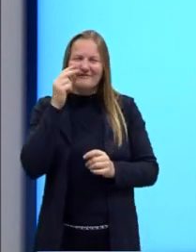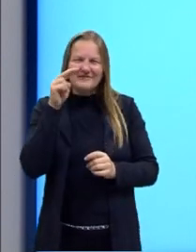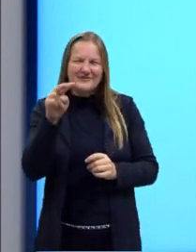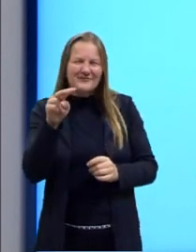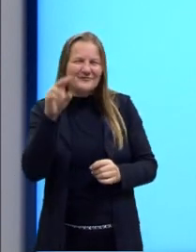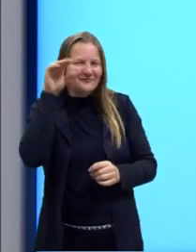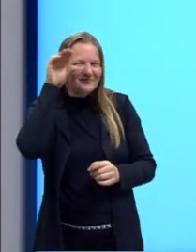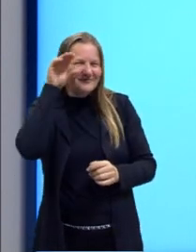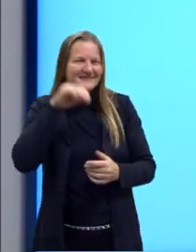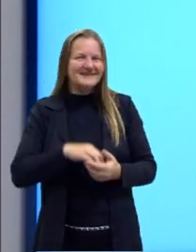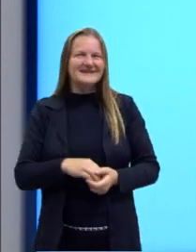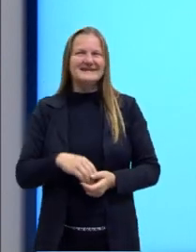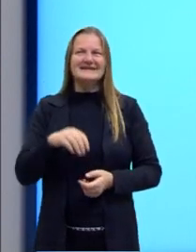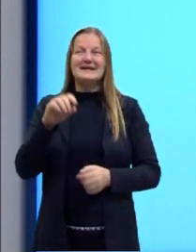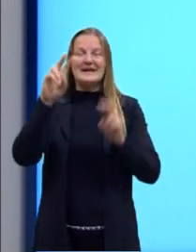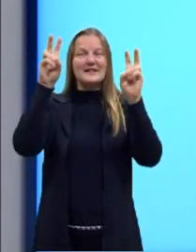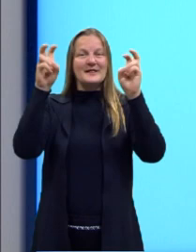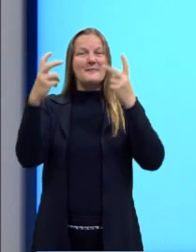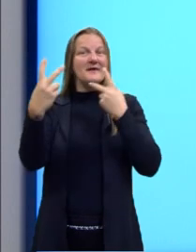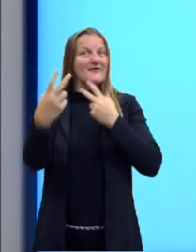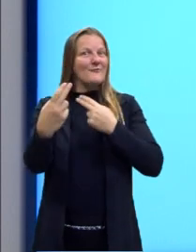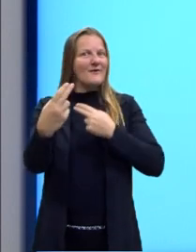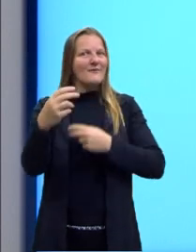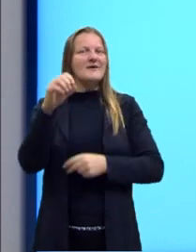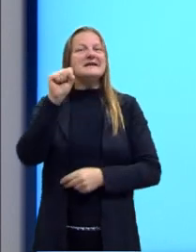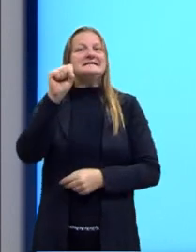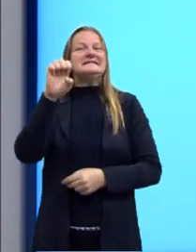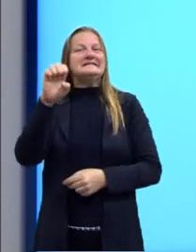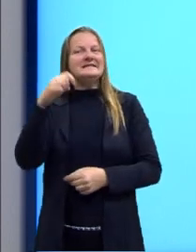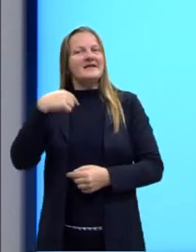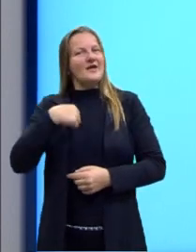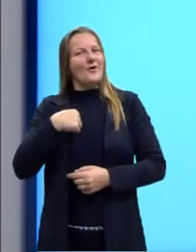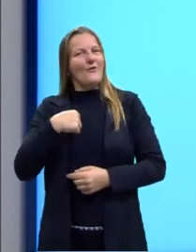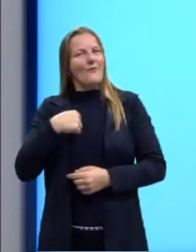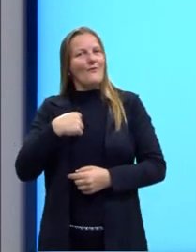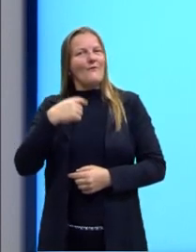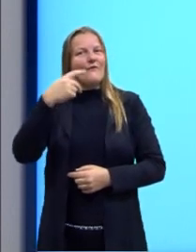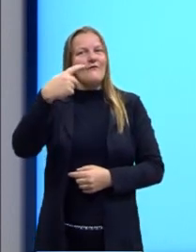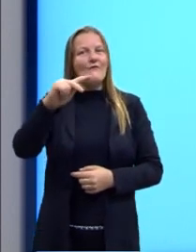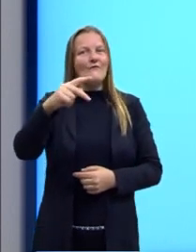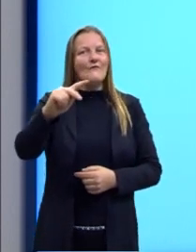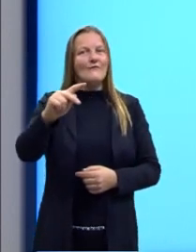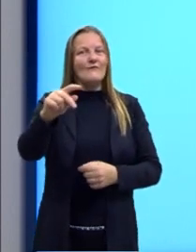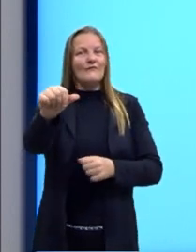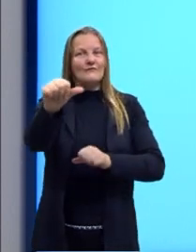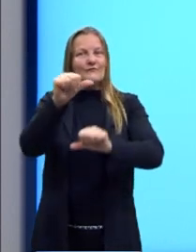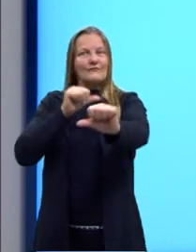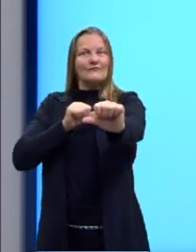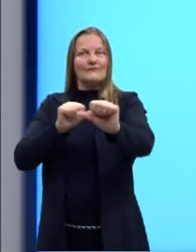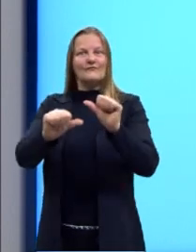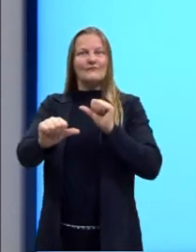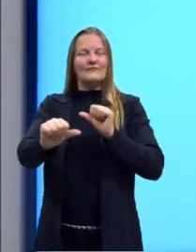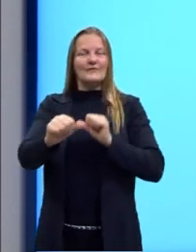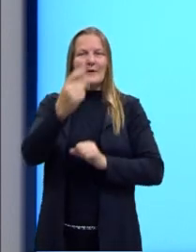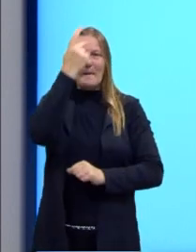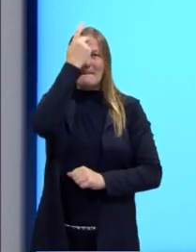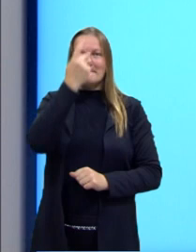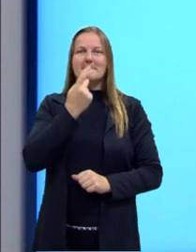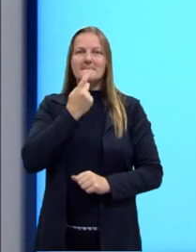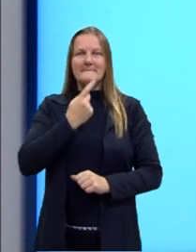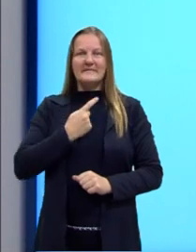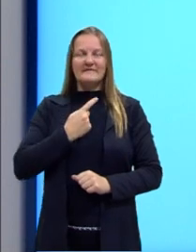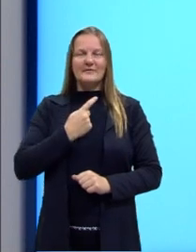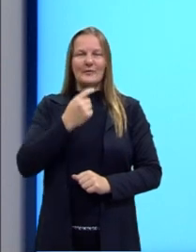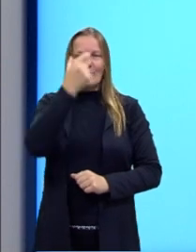assistido esse filme, esse filme é exatamente a probabilidade de alguma coisa acontecer, é que nós vamos